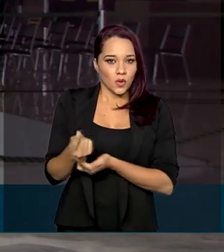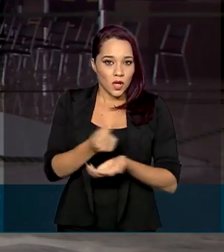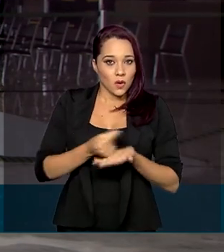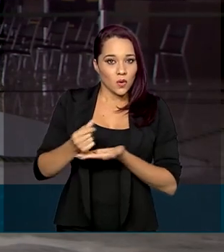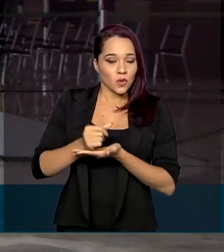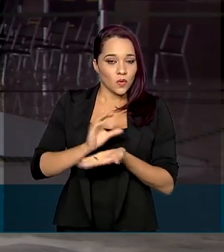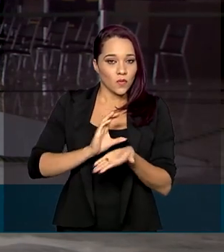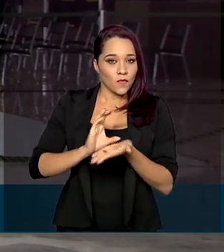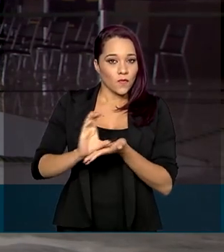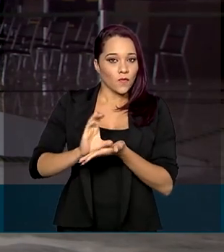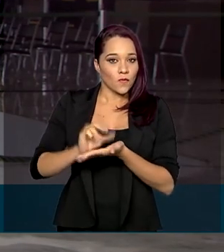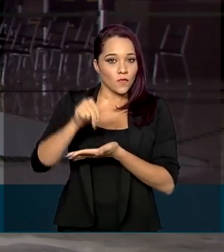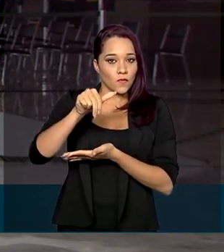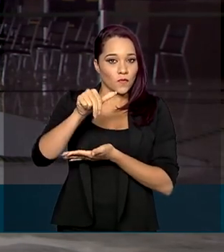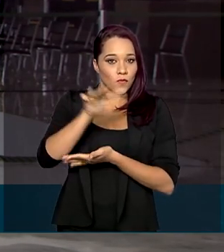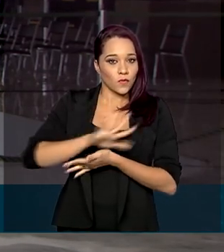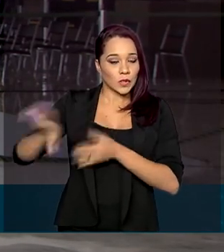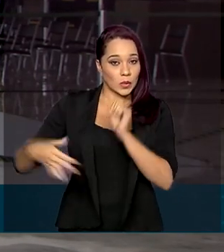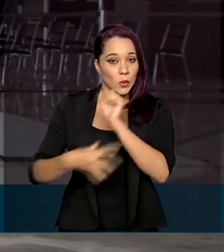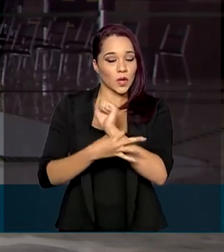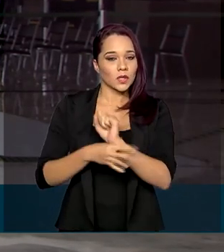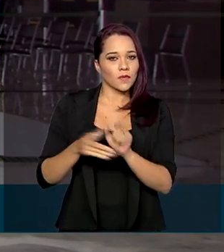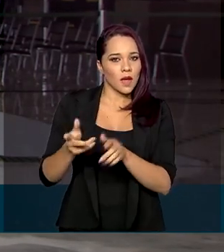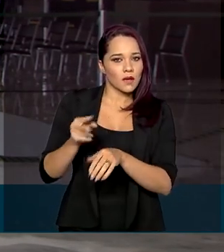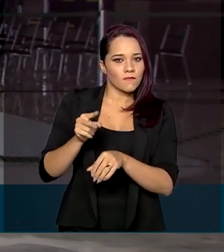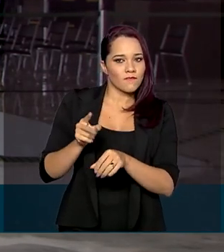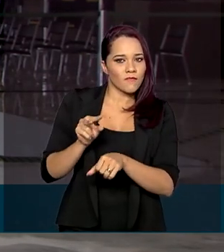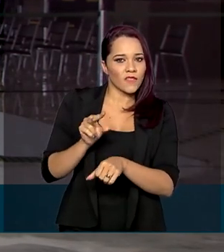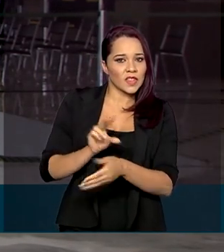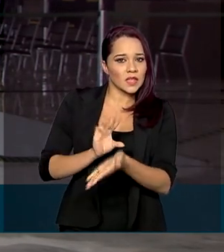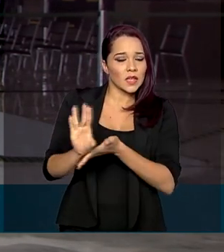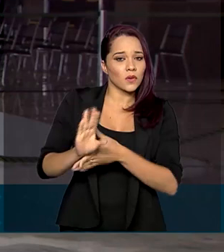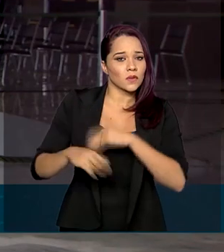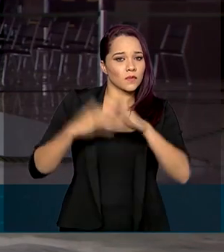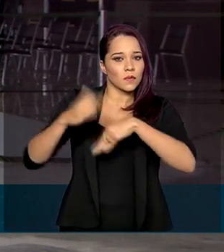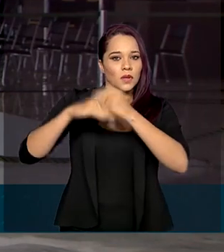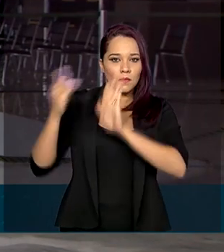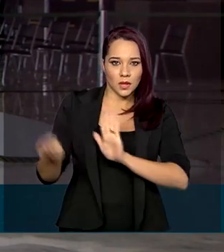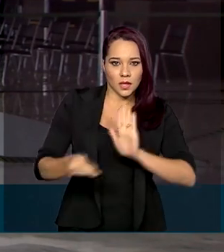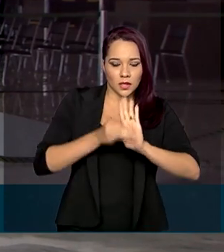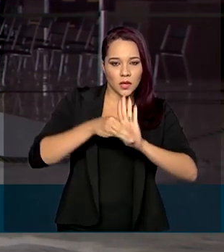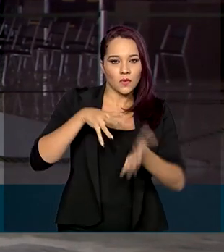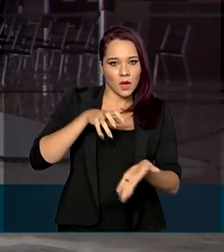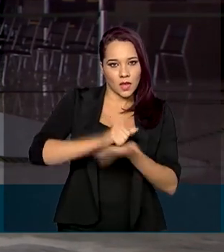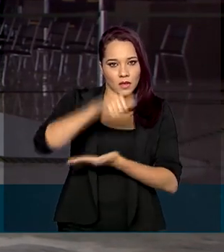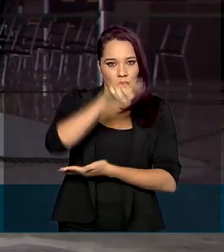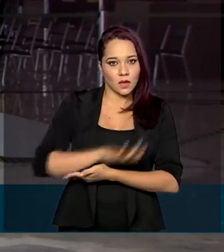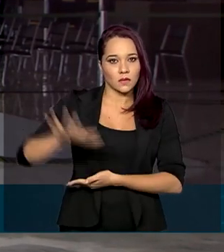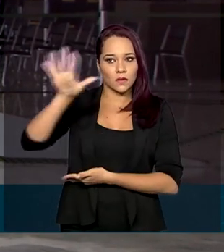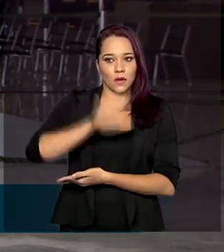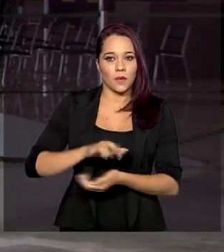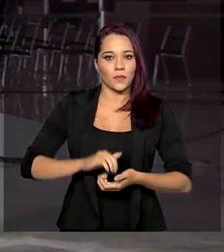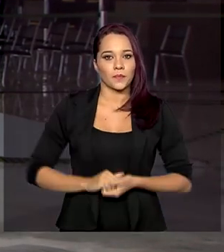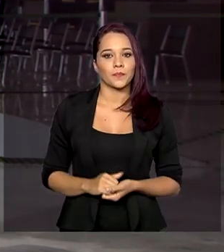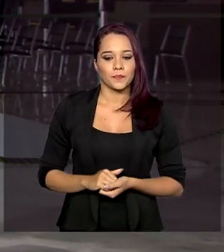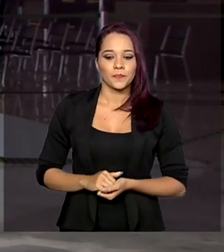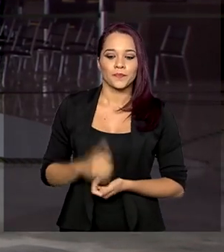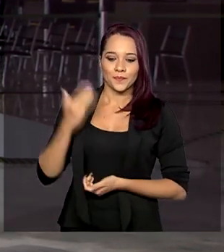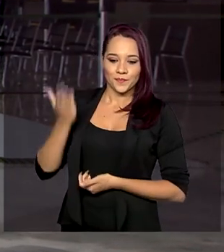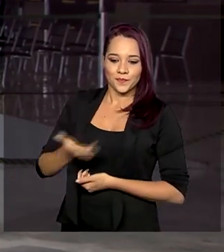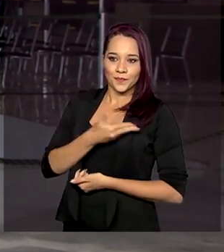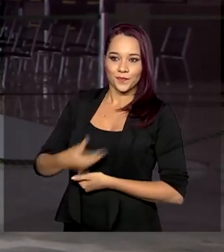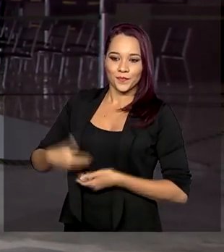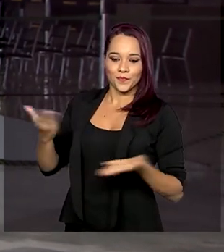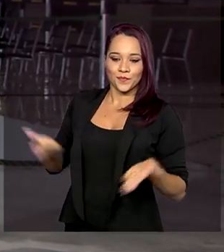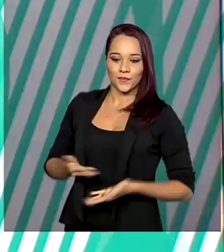de Segurança Pública vão financiar o desenvolvimento e a implementação do Cadastro Nacional. Gabriela Noronha para